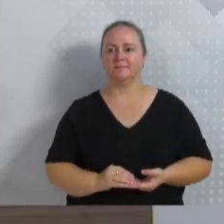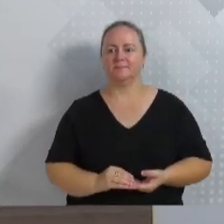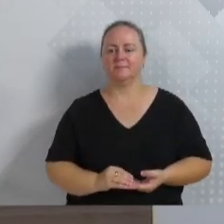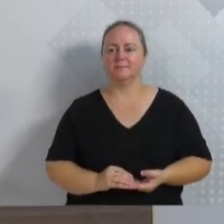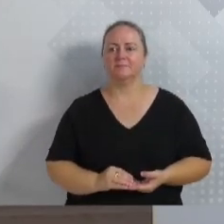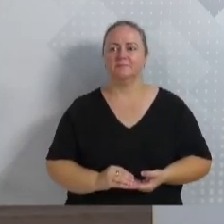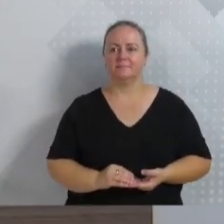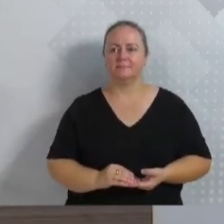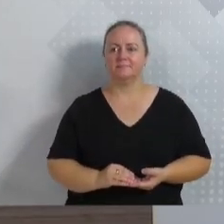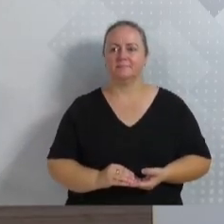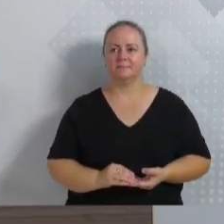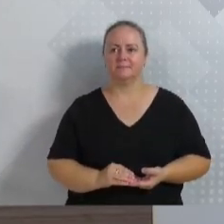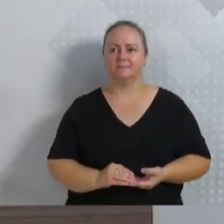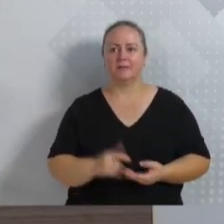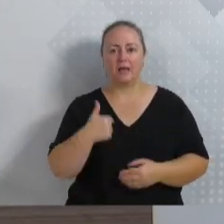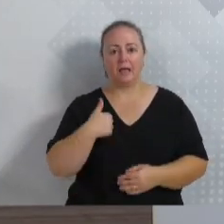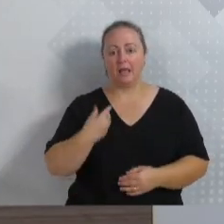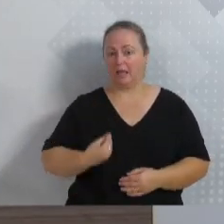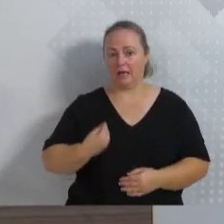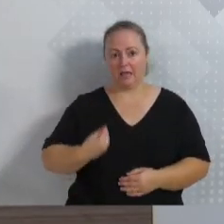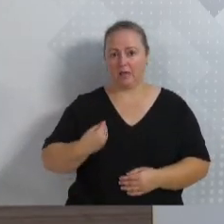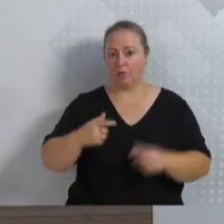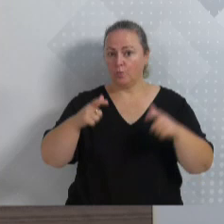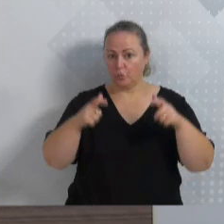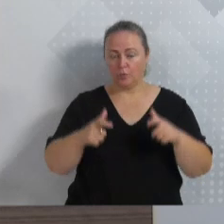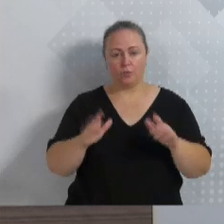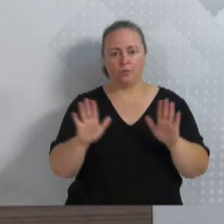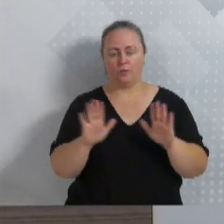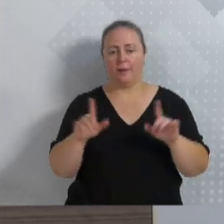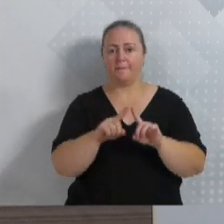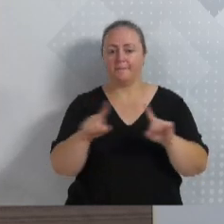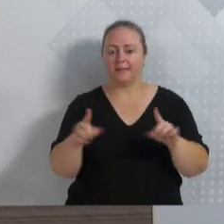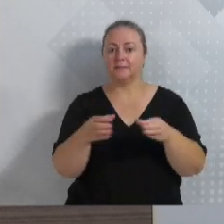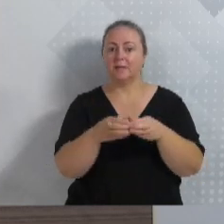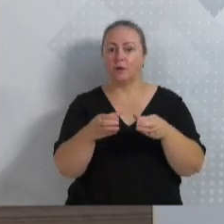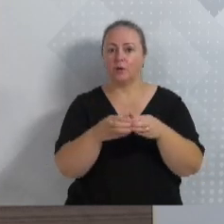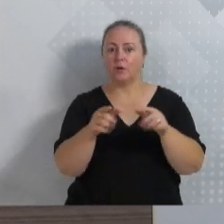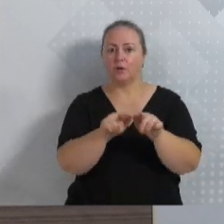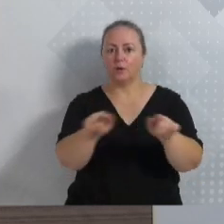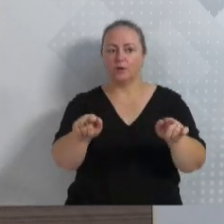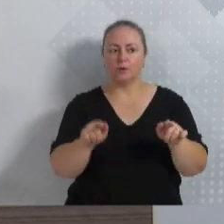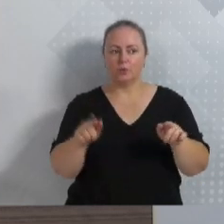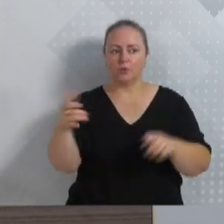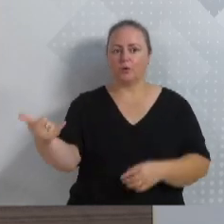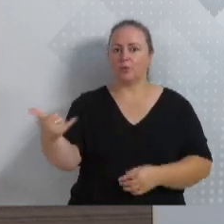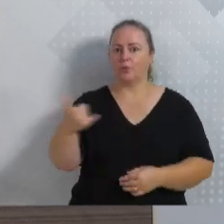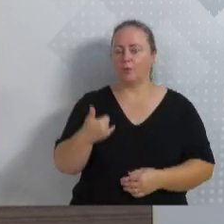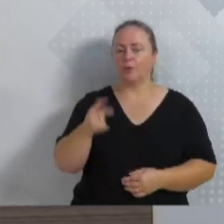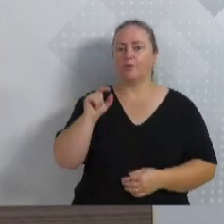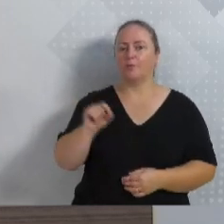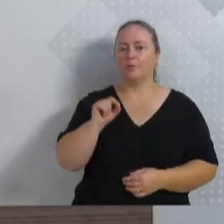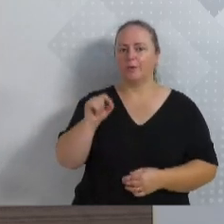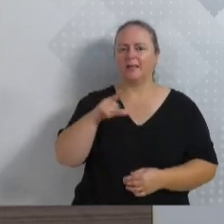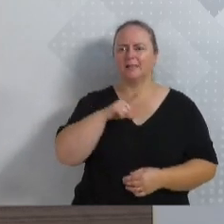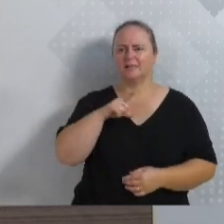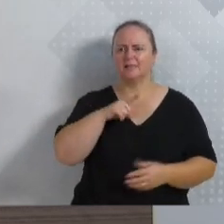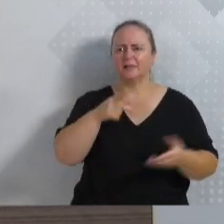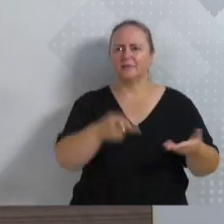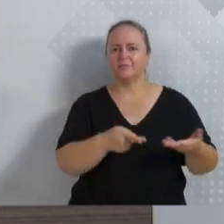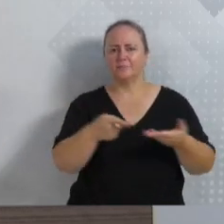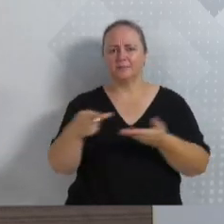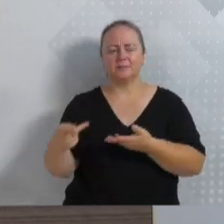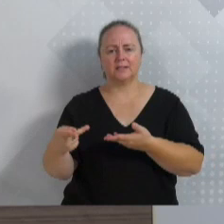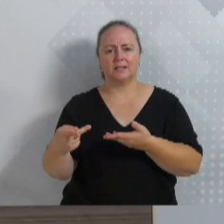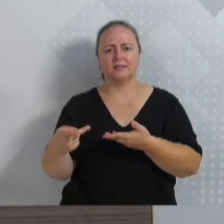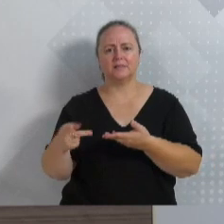Eu não estive no local, mas minha equipe de gabinete me passou as informações sobre uma visita no ESF